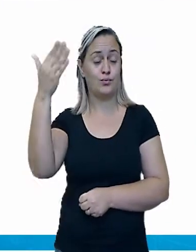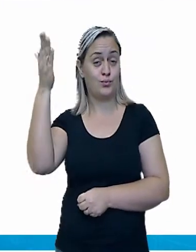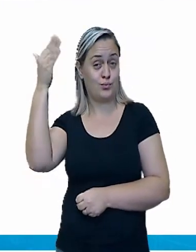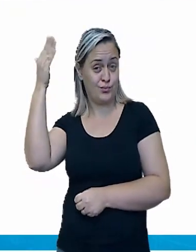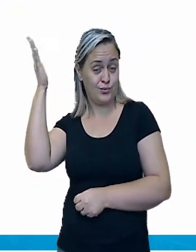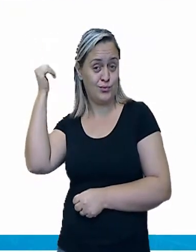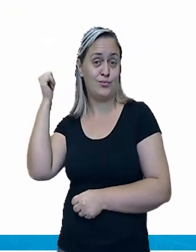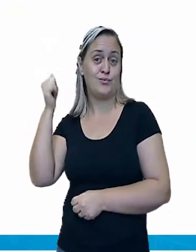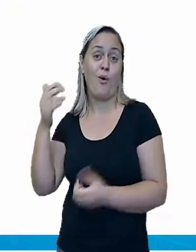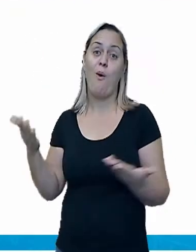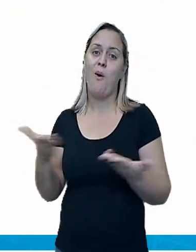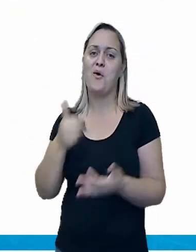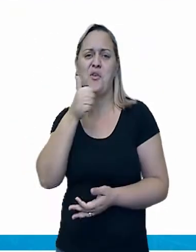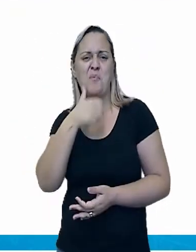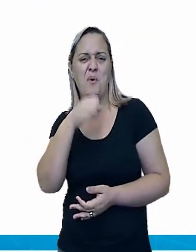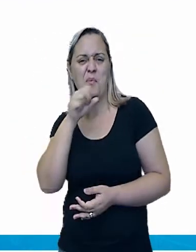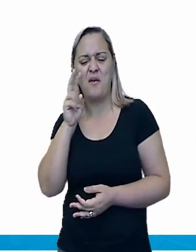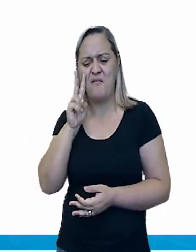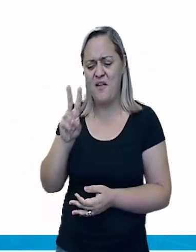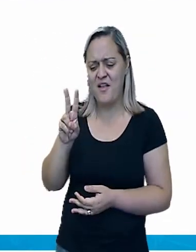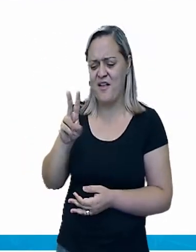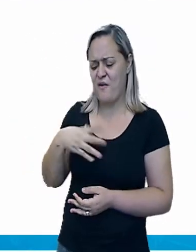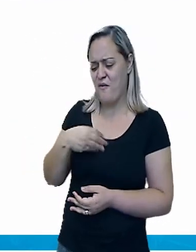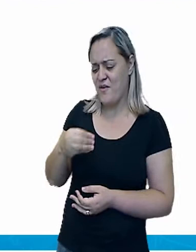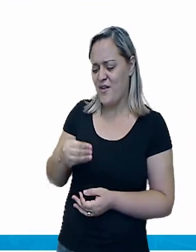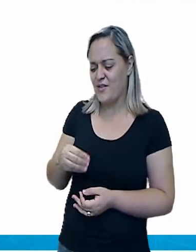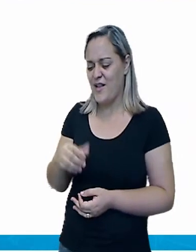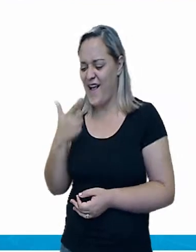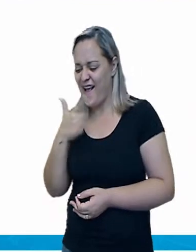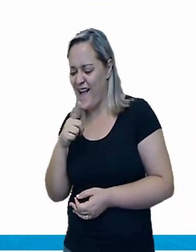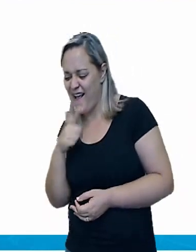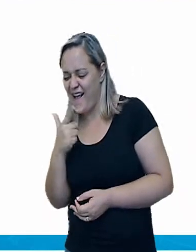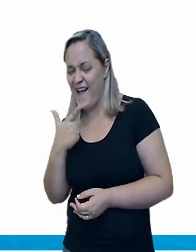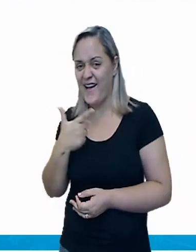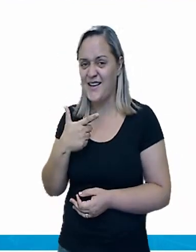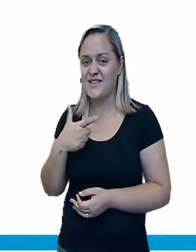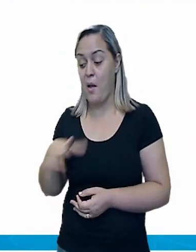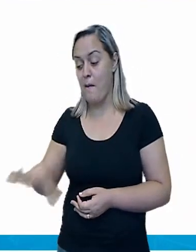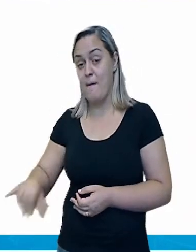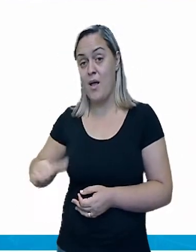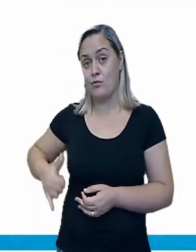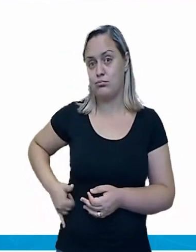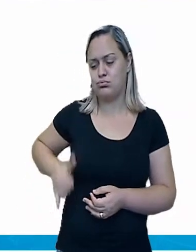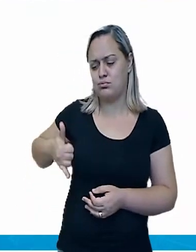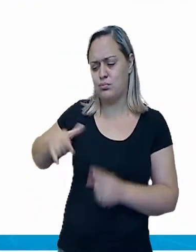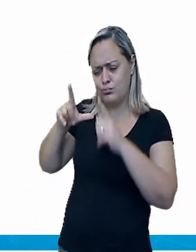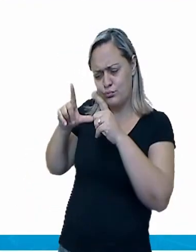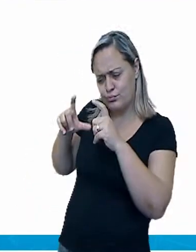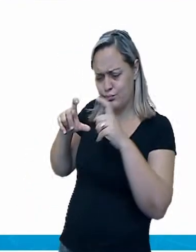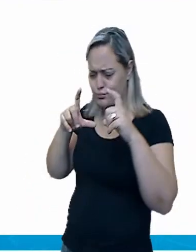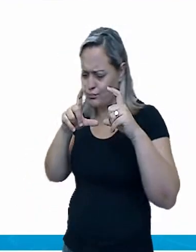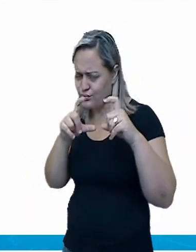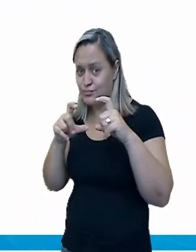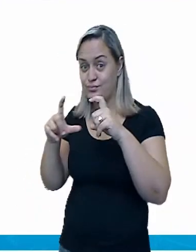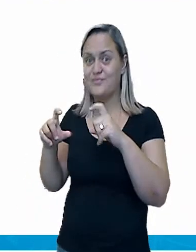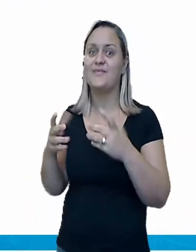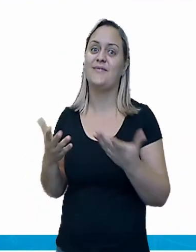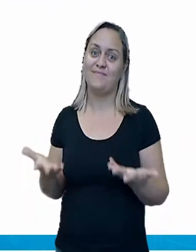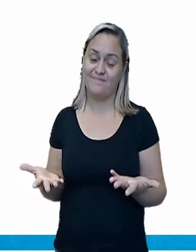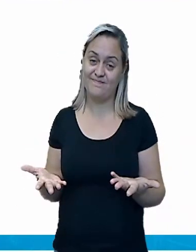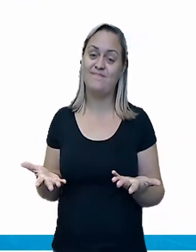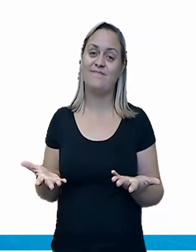faz alguma coisa engraçada, a mamãe registra. Você pega o celular da sua mamãe hoje, né? Usamos mais a tecnologia digital.